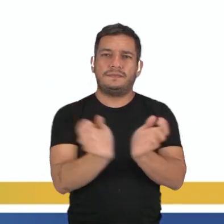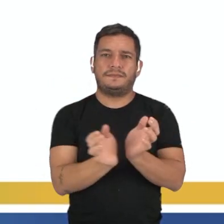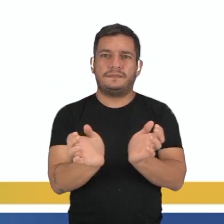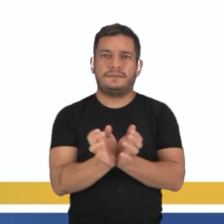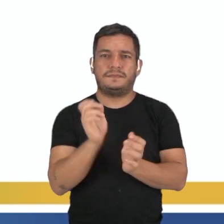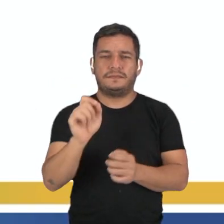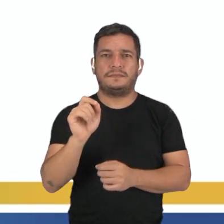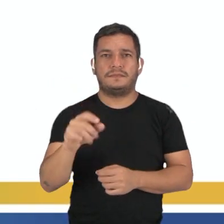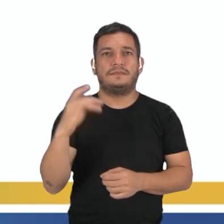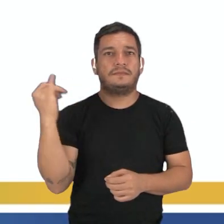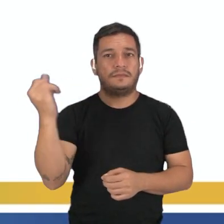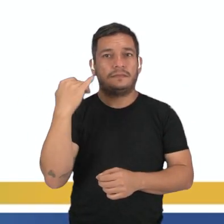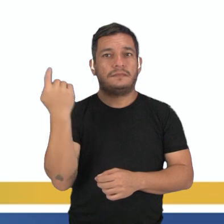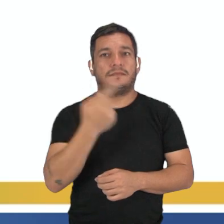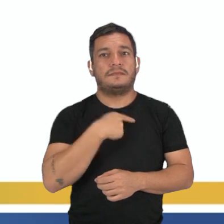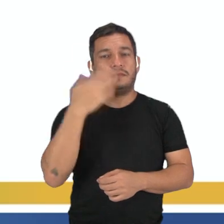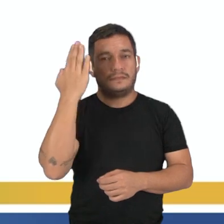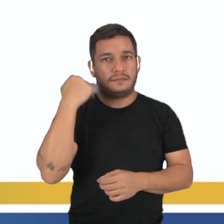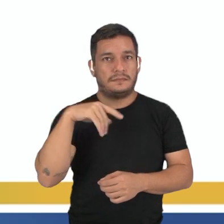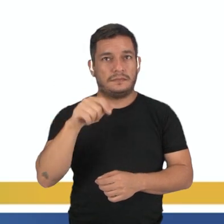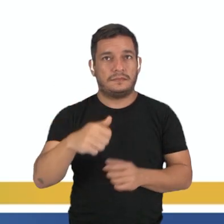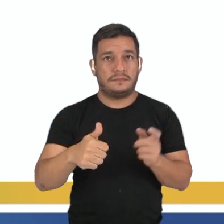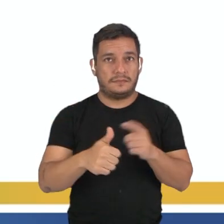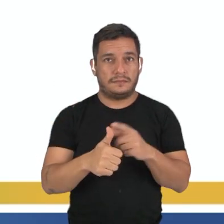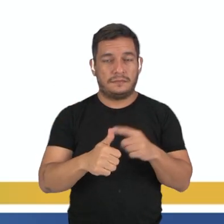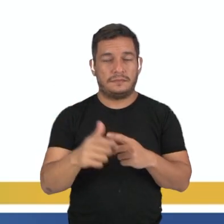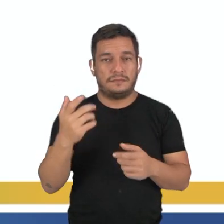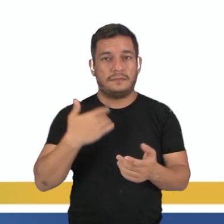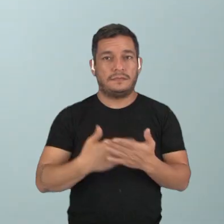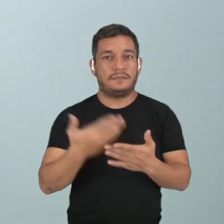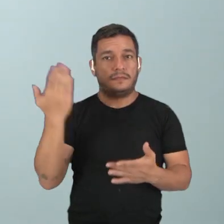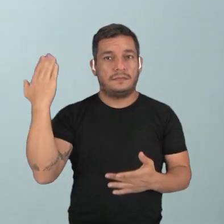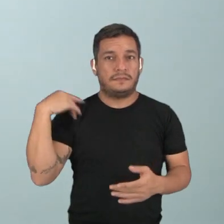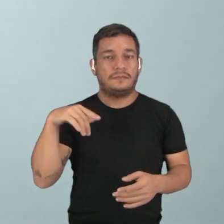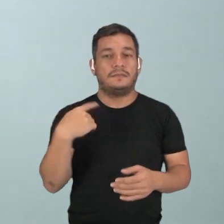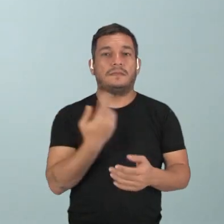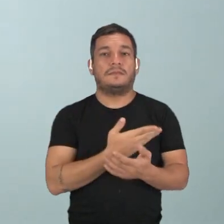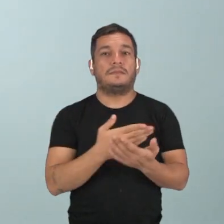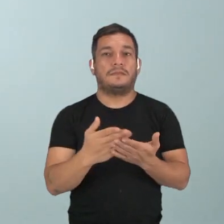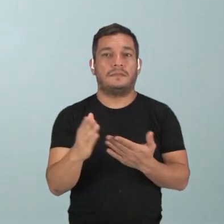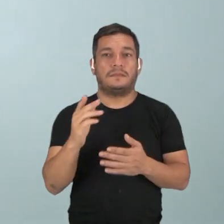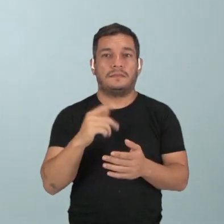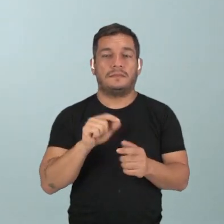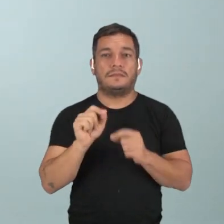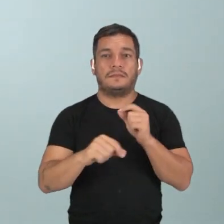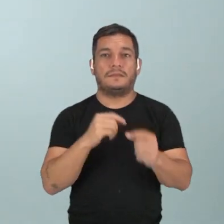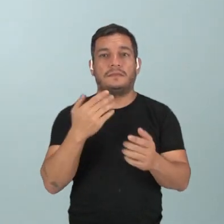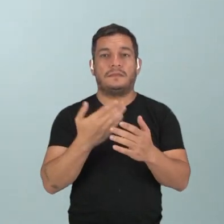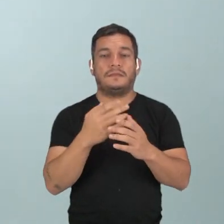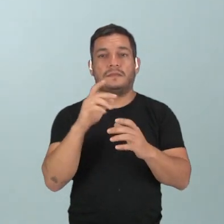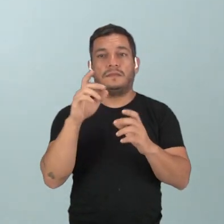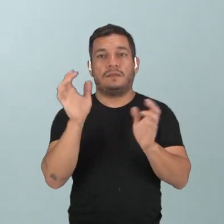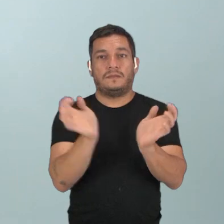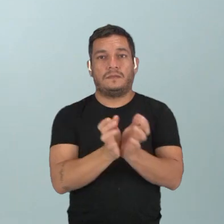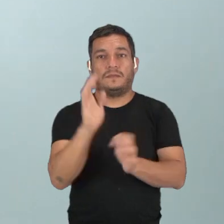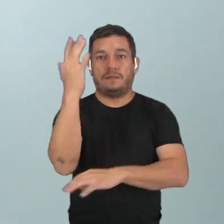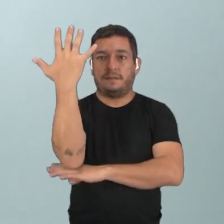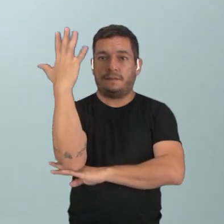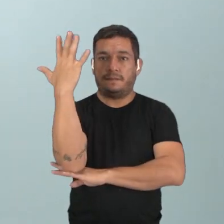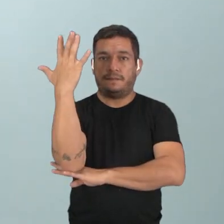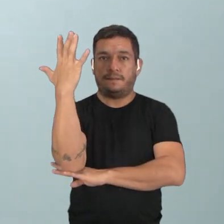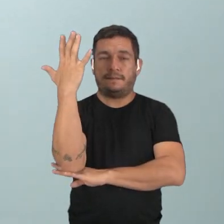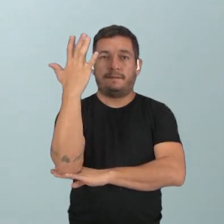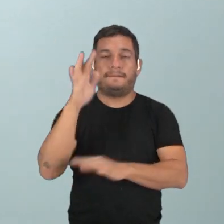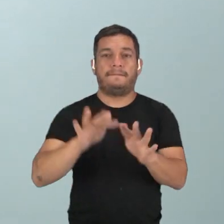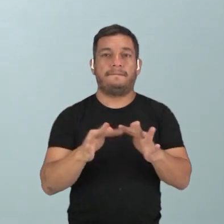O que é importante a gente saber? Primeiro que nas nossas últimas aulas a gente começou a estudar o reino das plantas e começamos a ver aquelas